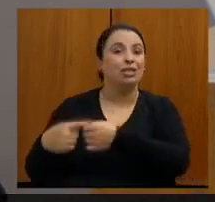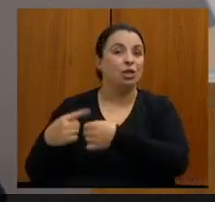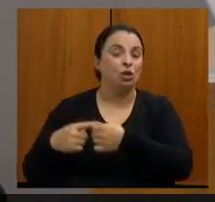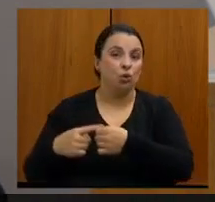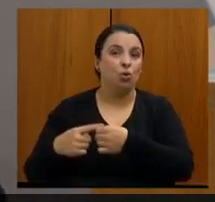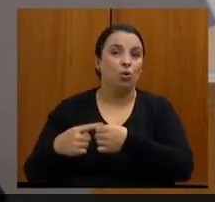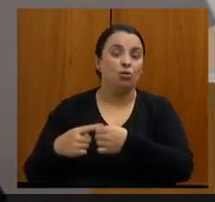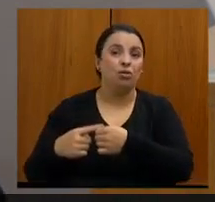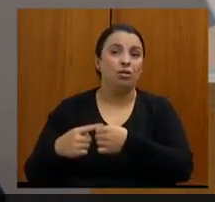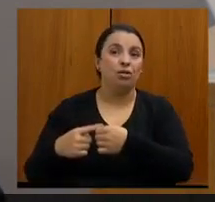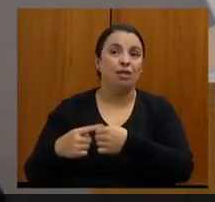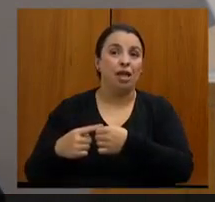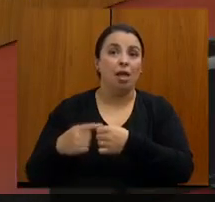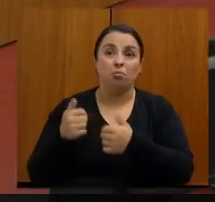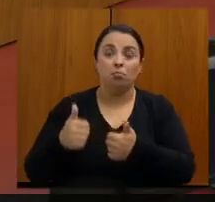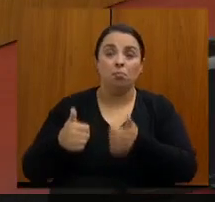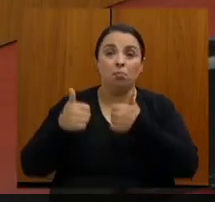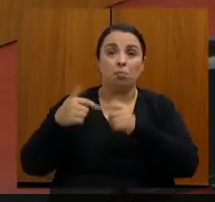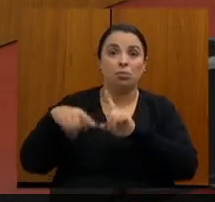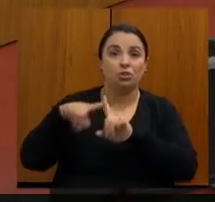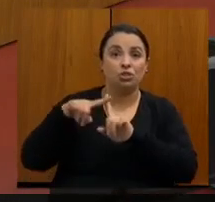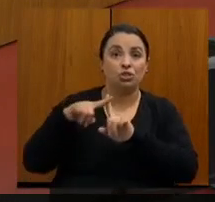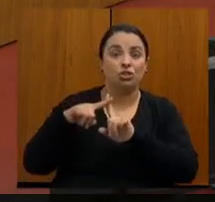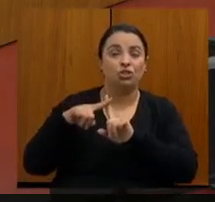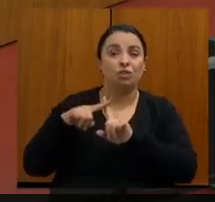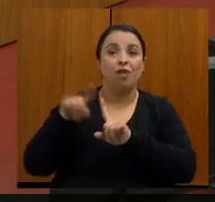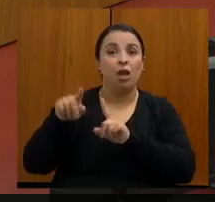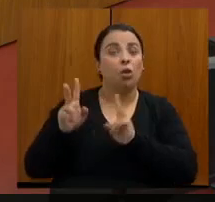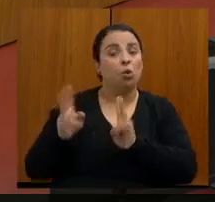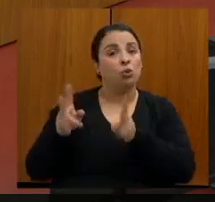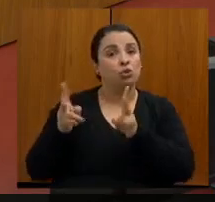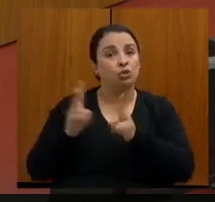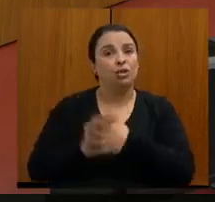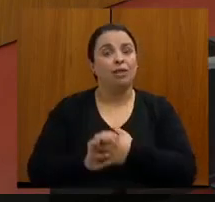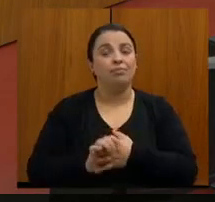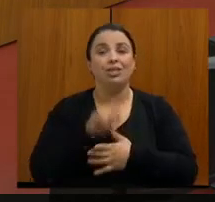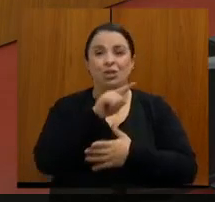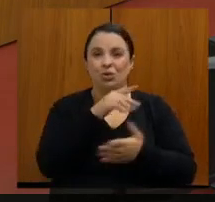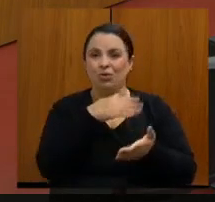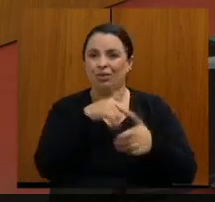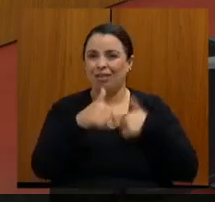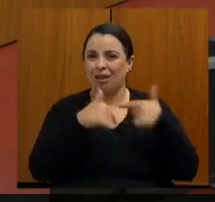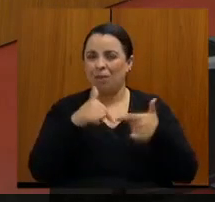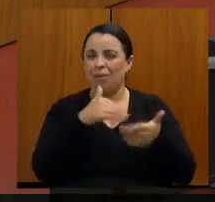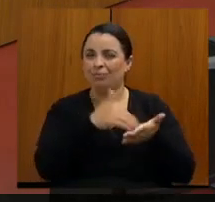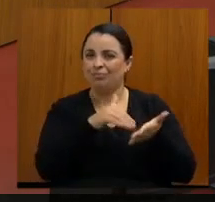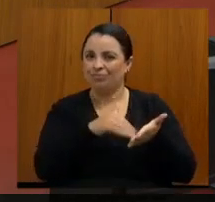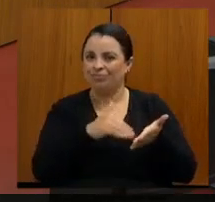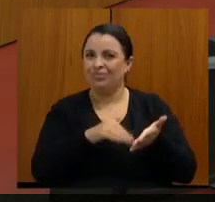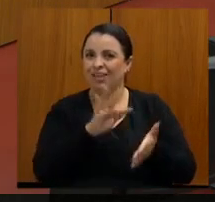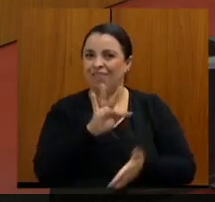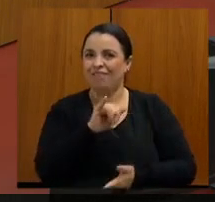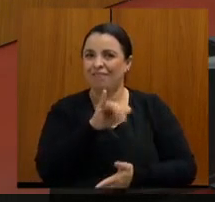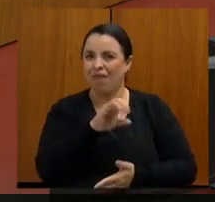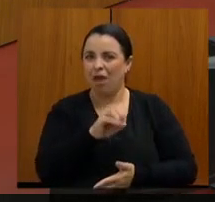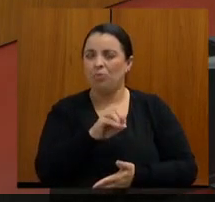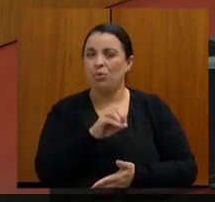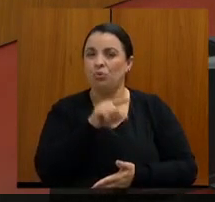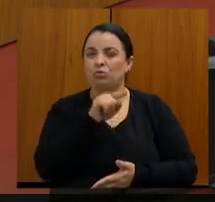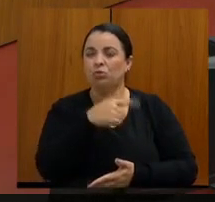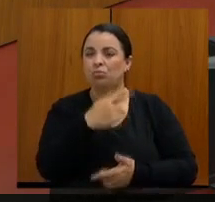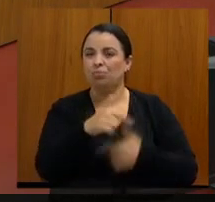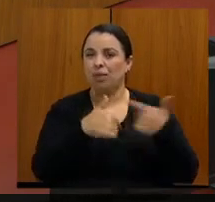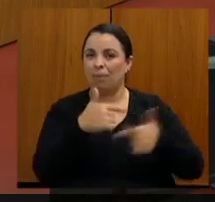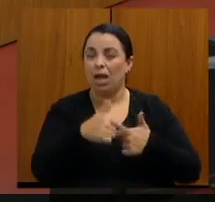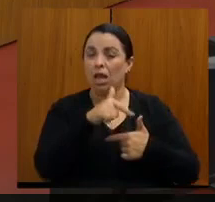certeza absoluta desse trabalho do nosso secretário, doutor Fábio Baquerê, frente à Secretaria de Estado da Saúde, um homem